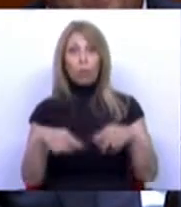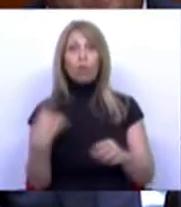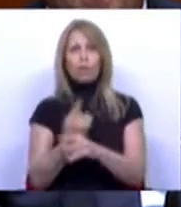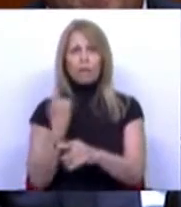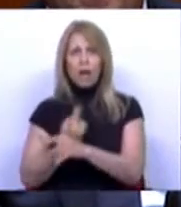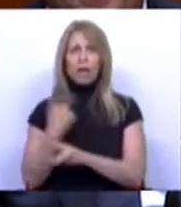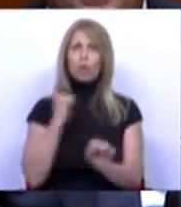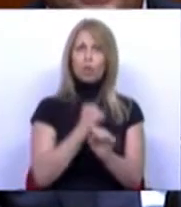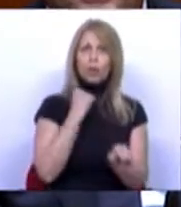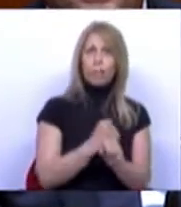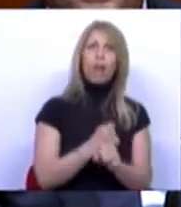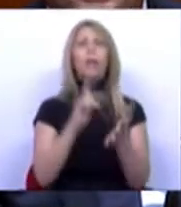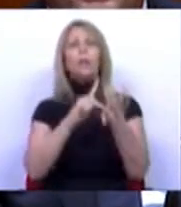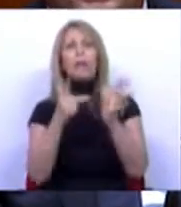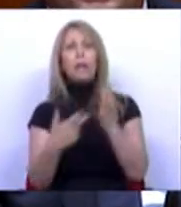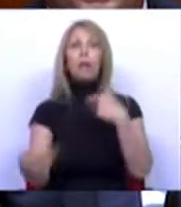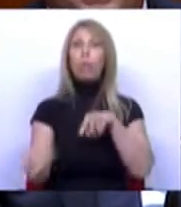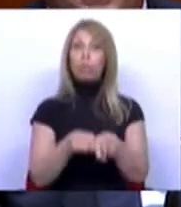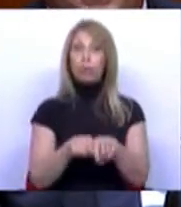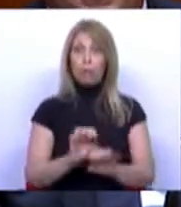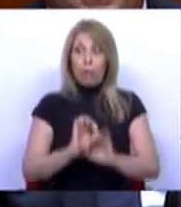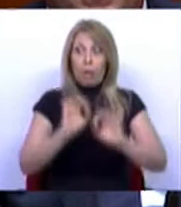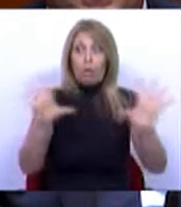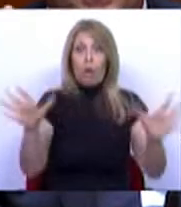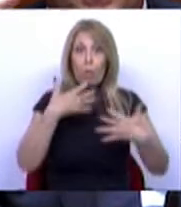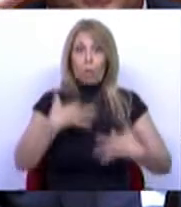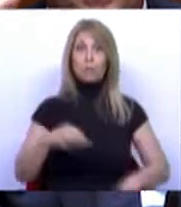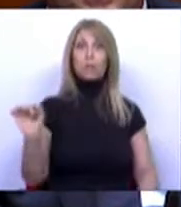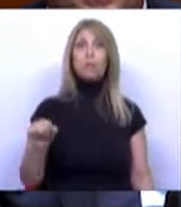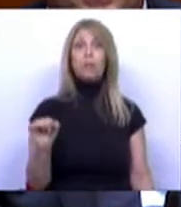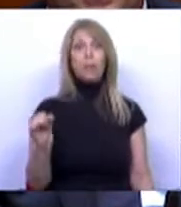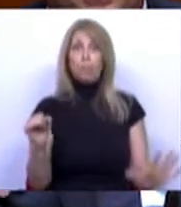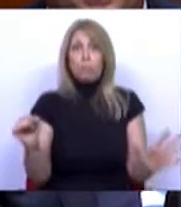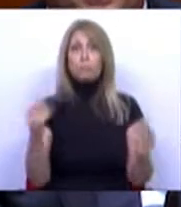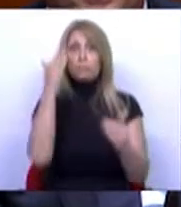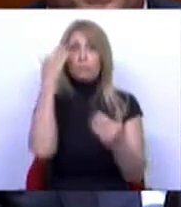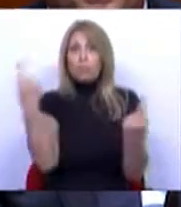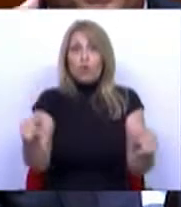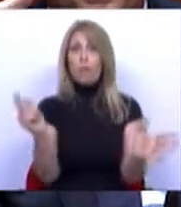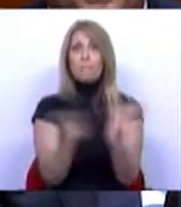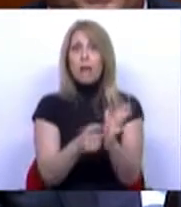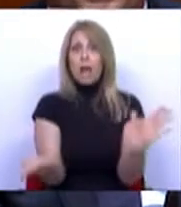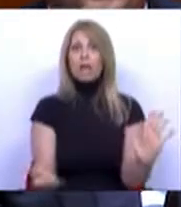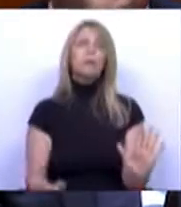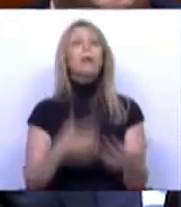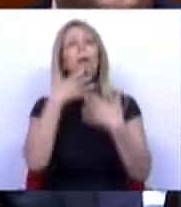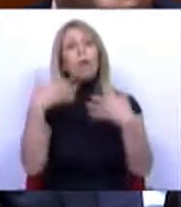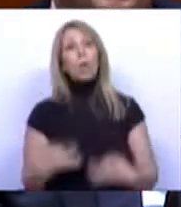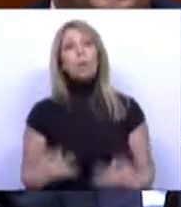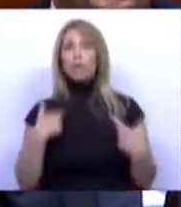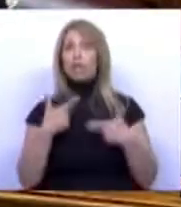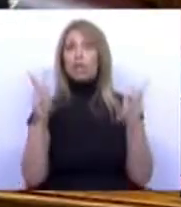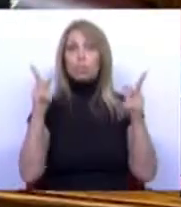reuniões técnicas, políticas, claro, com certeza que sim, é só marcar. E, portanto, com certeza toda a